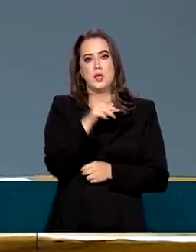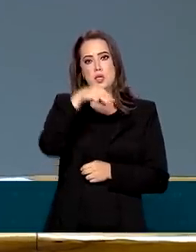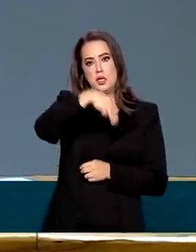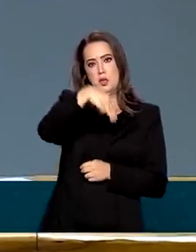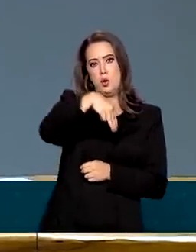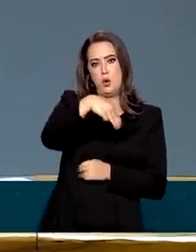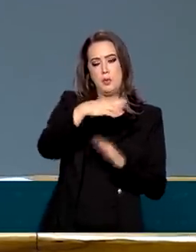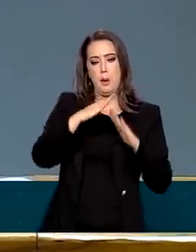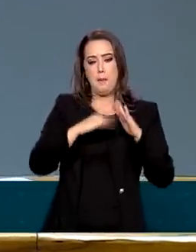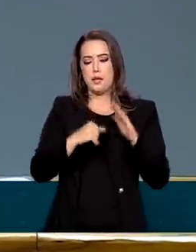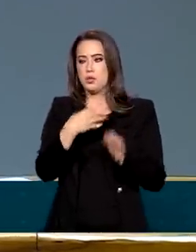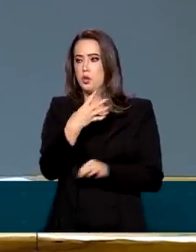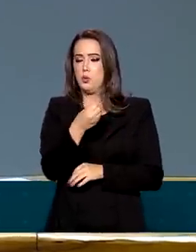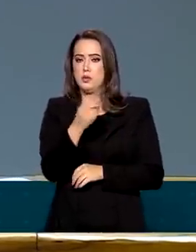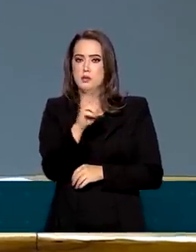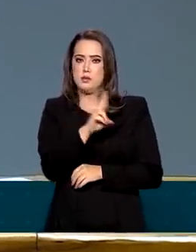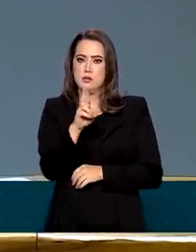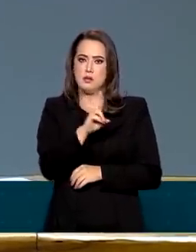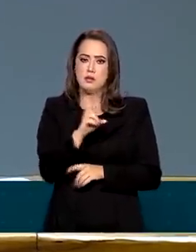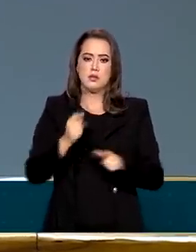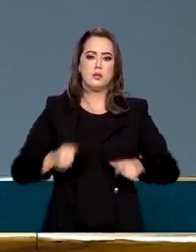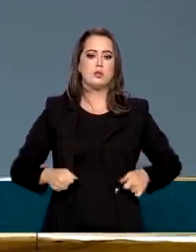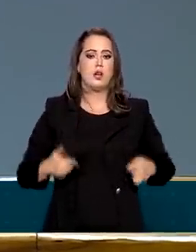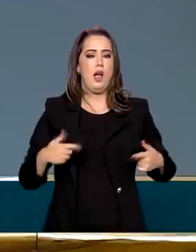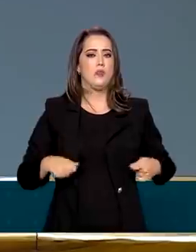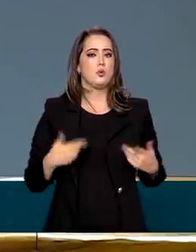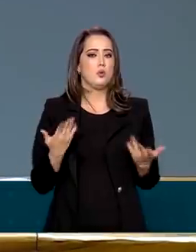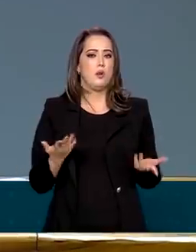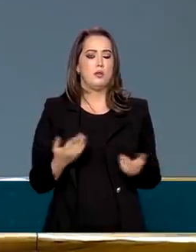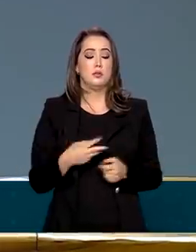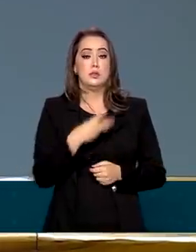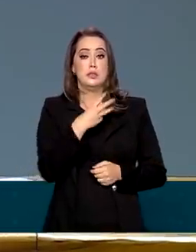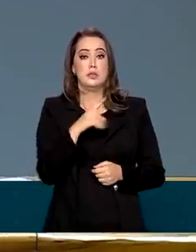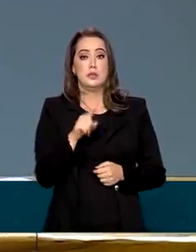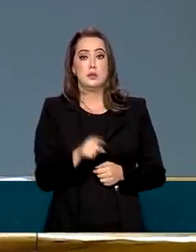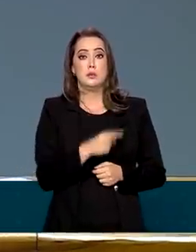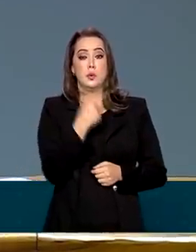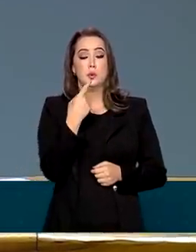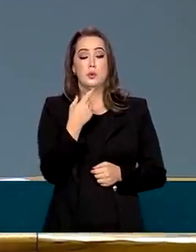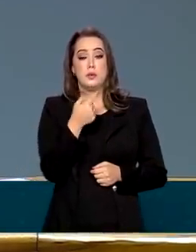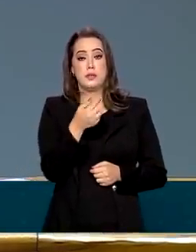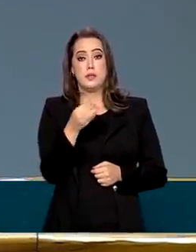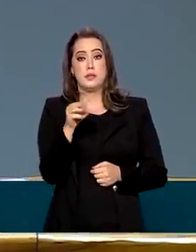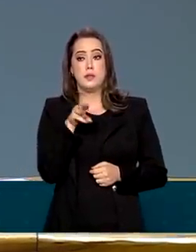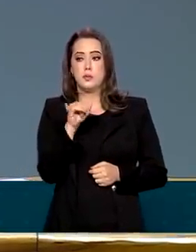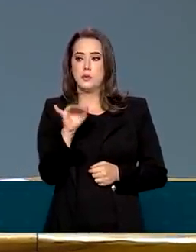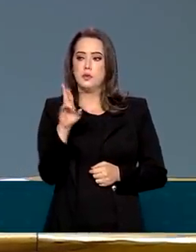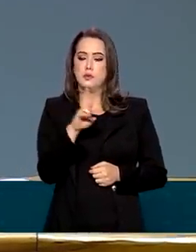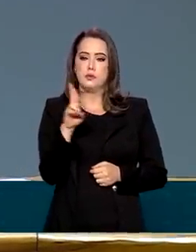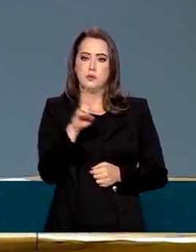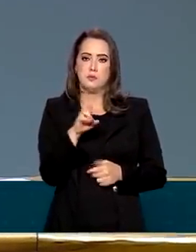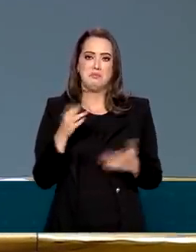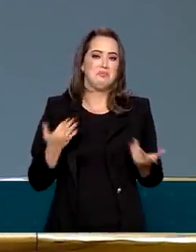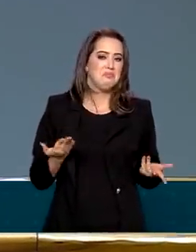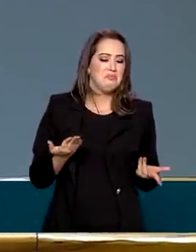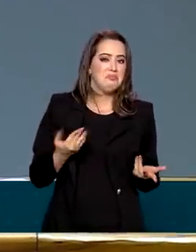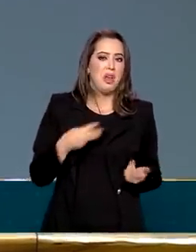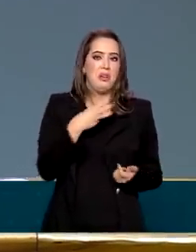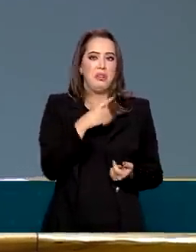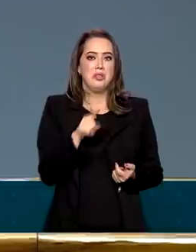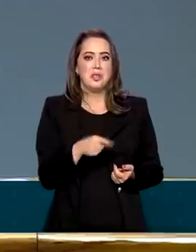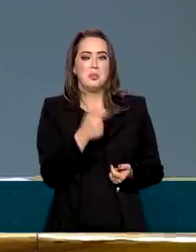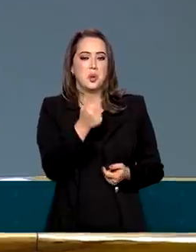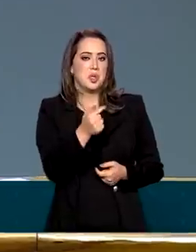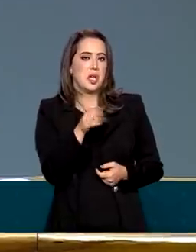400 reais e aí isso custa 3 bilhões e 700 por ano. 3 bilhões e 800 por ano, 3 bilhões e 700